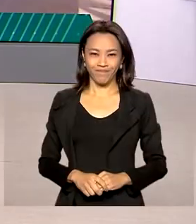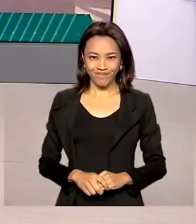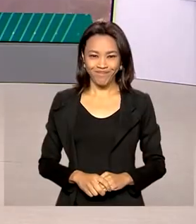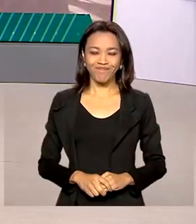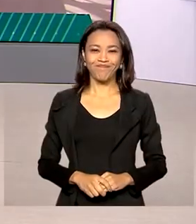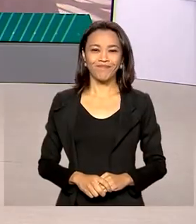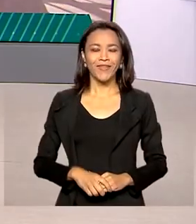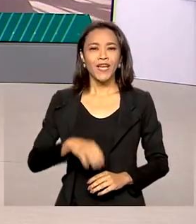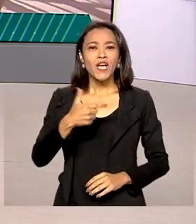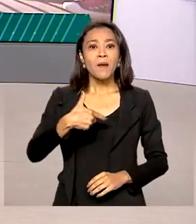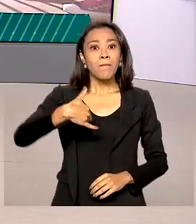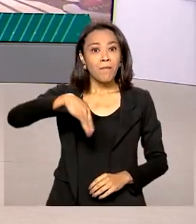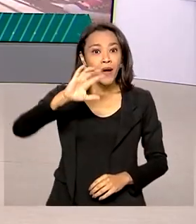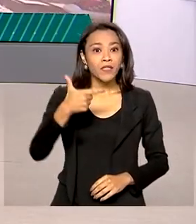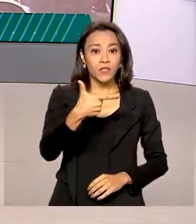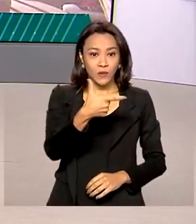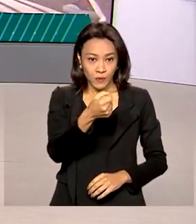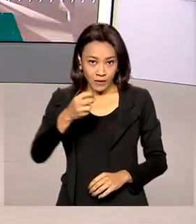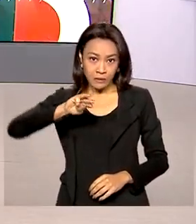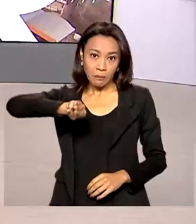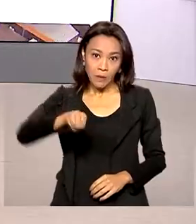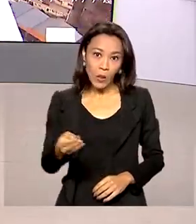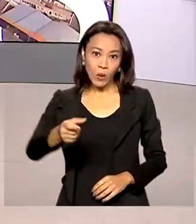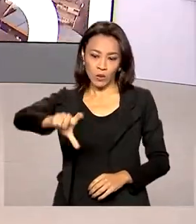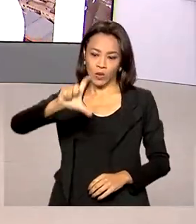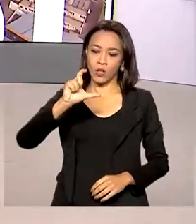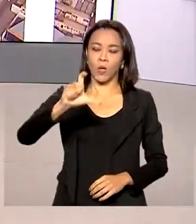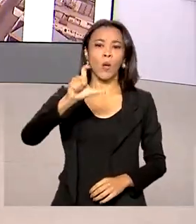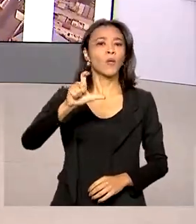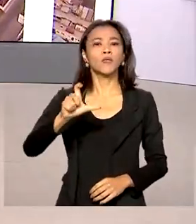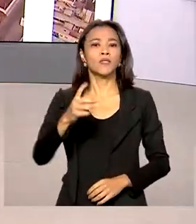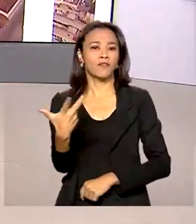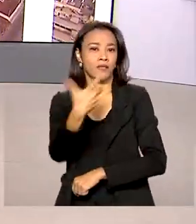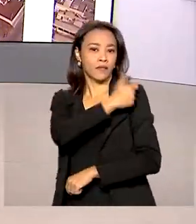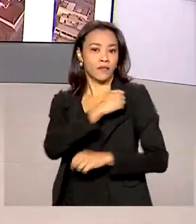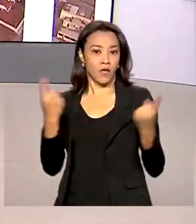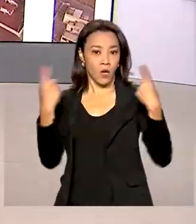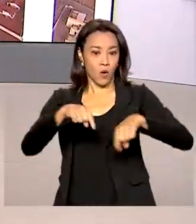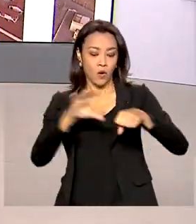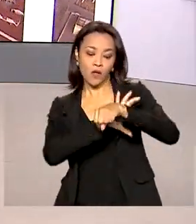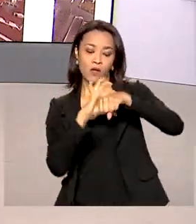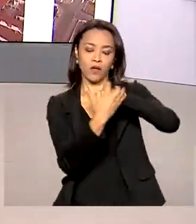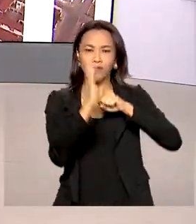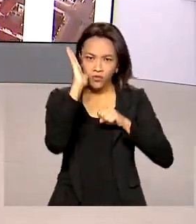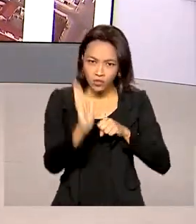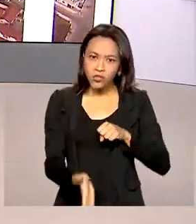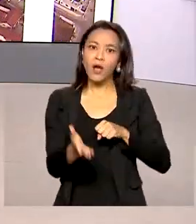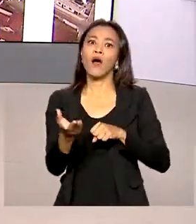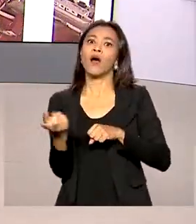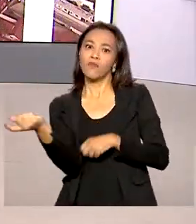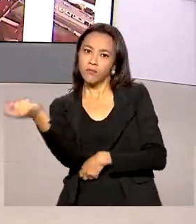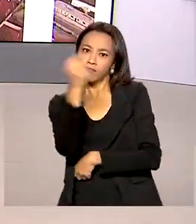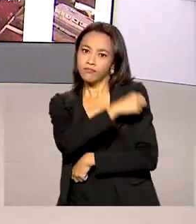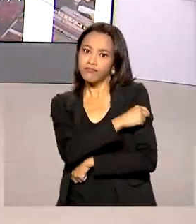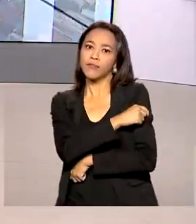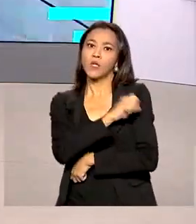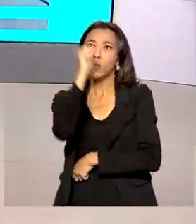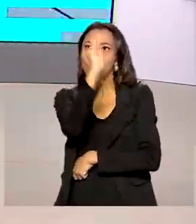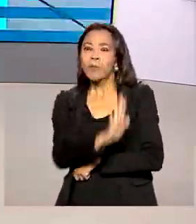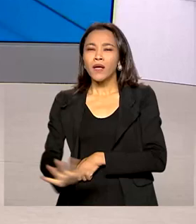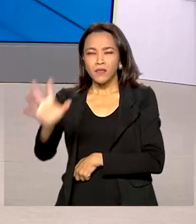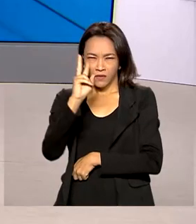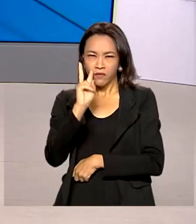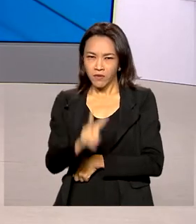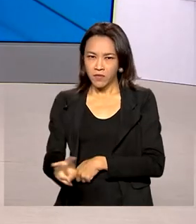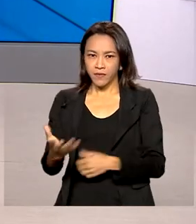Mais de 200 milhões de doses de vacinas contra a Covid-19 já foram aplicadas em todo o Brasil. Vamos ver